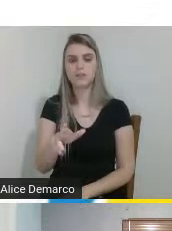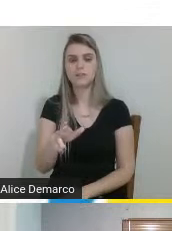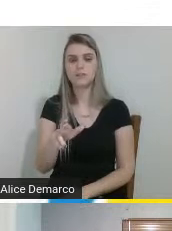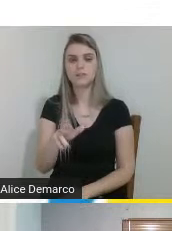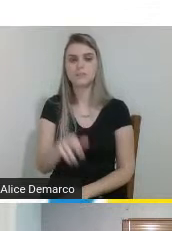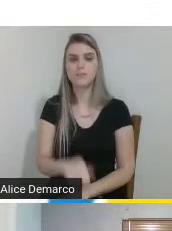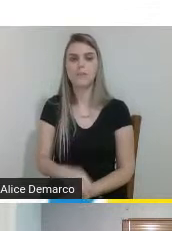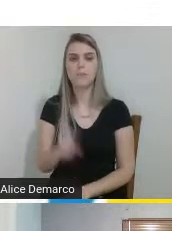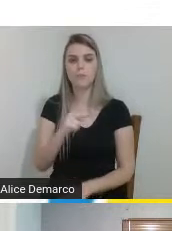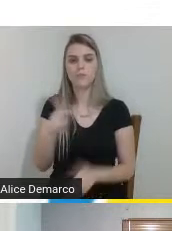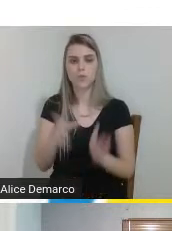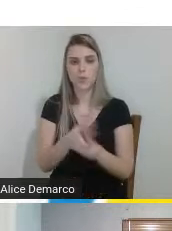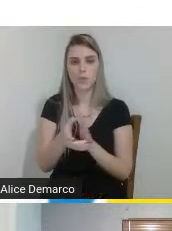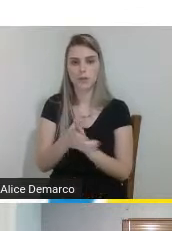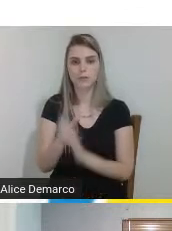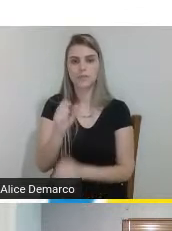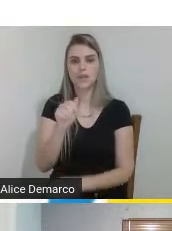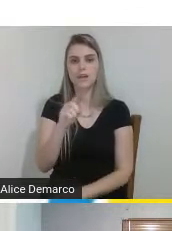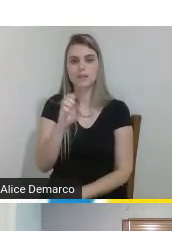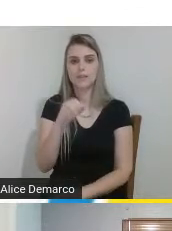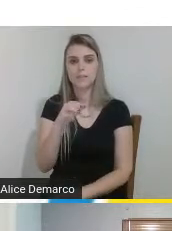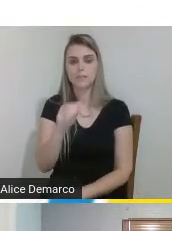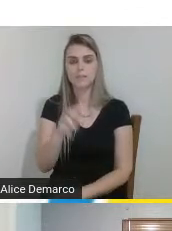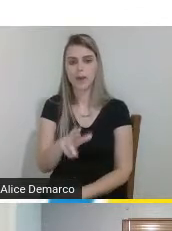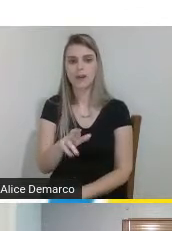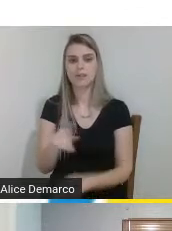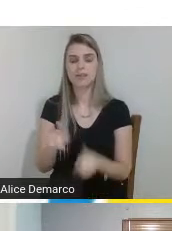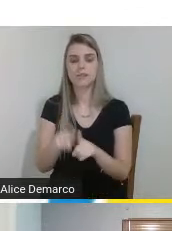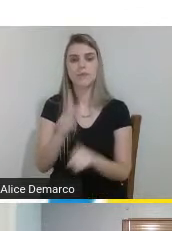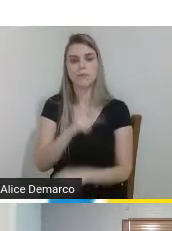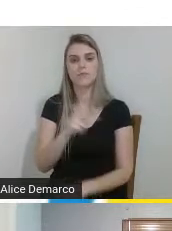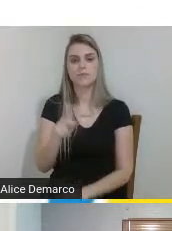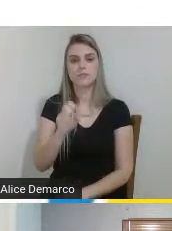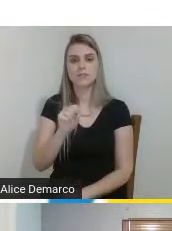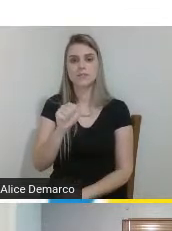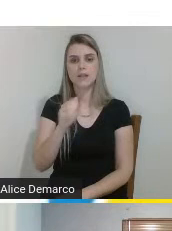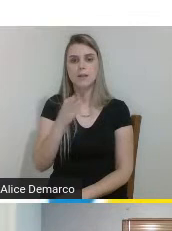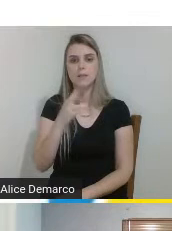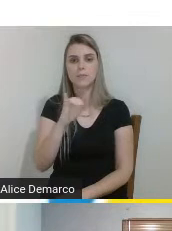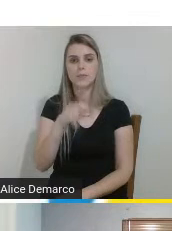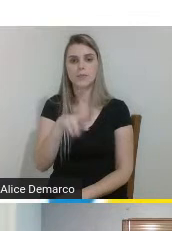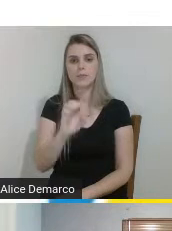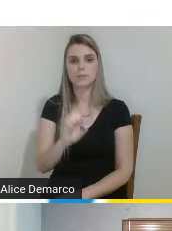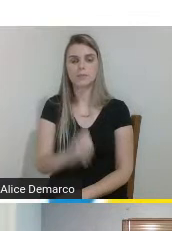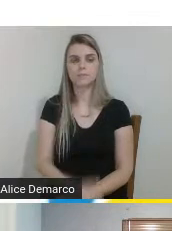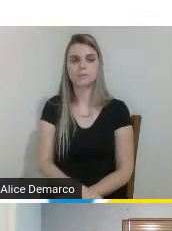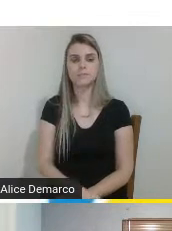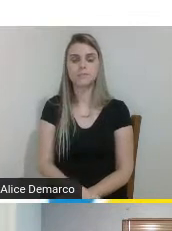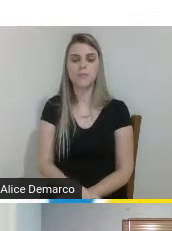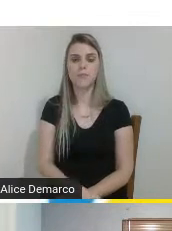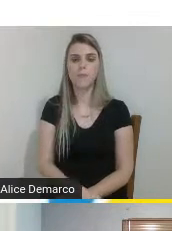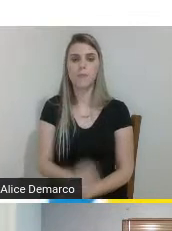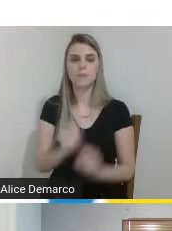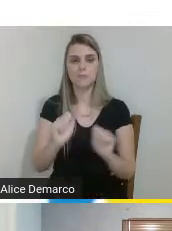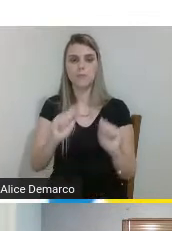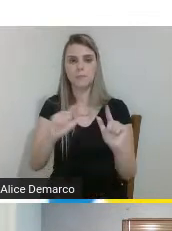orientadores no caso que é o Ademar Pinesi Jr e a professora Sabrina Weber pode passar